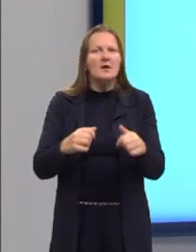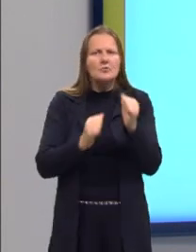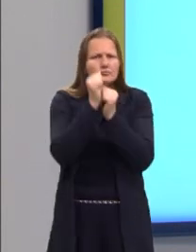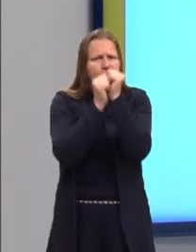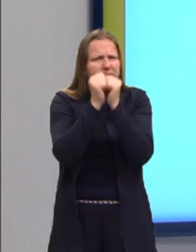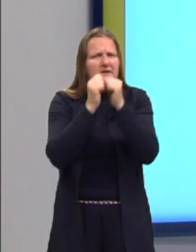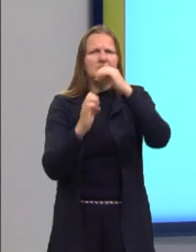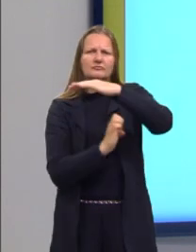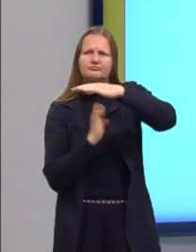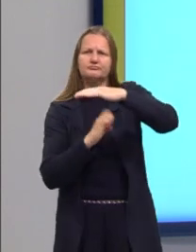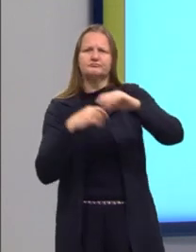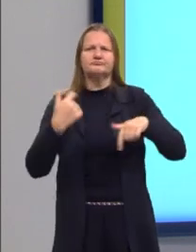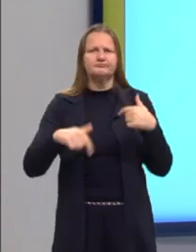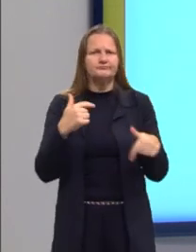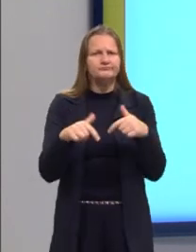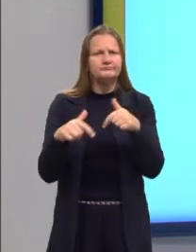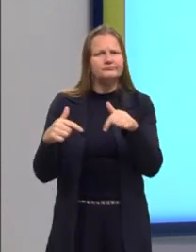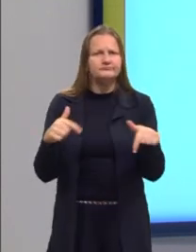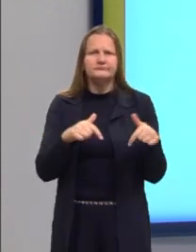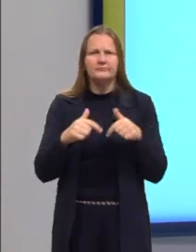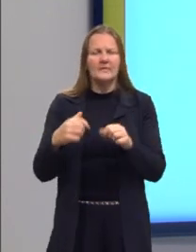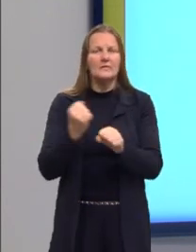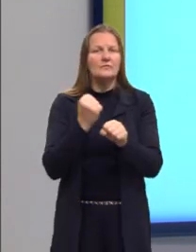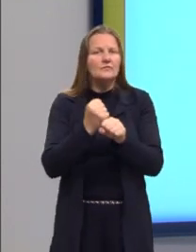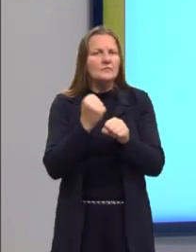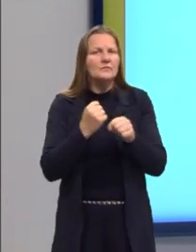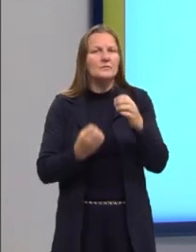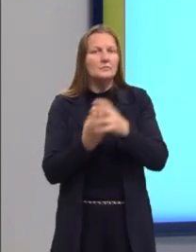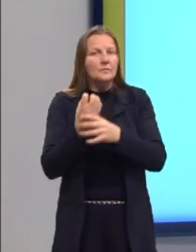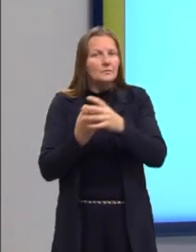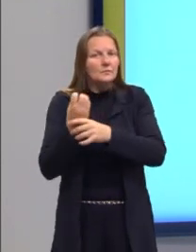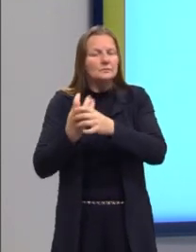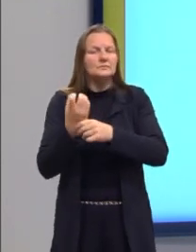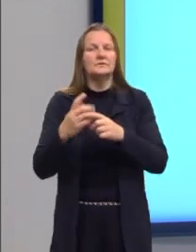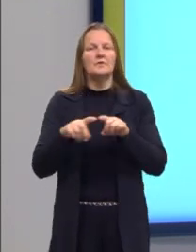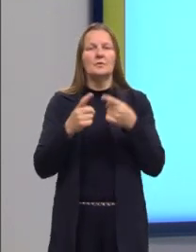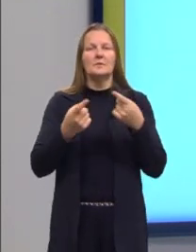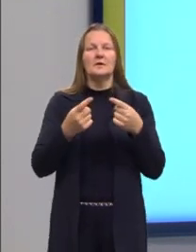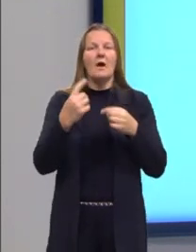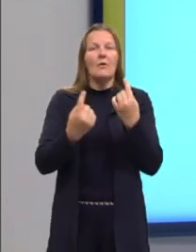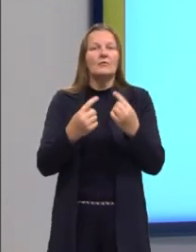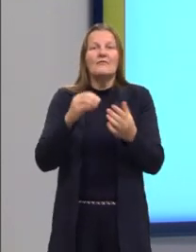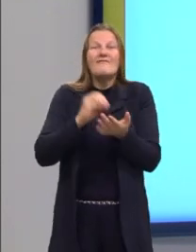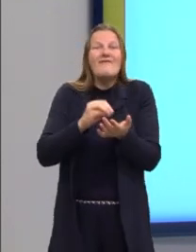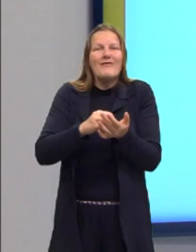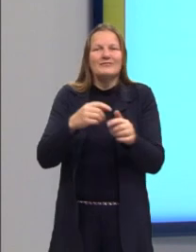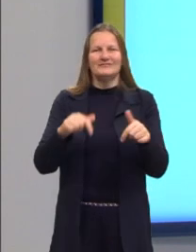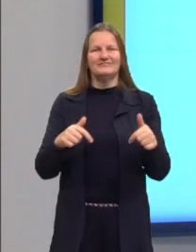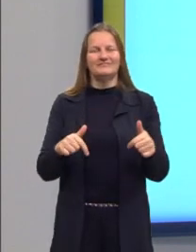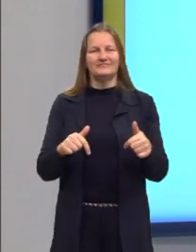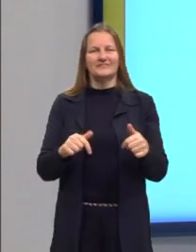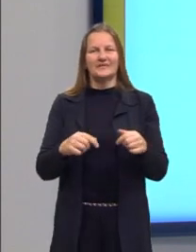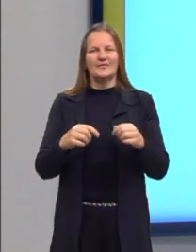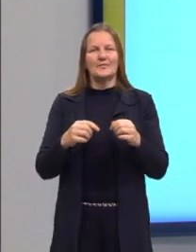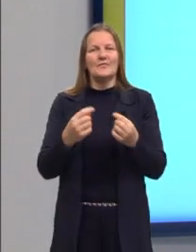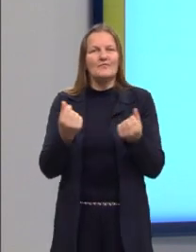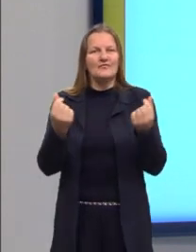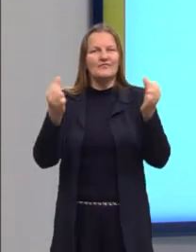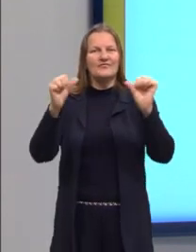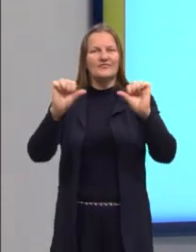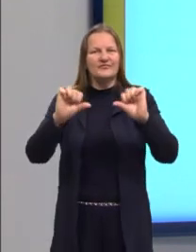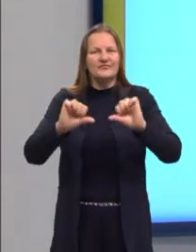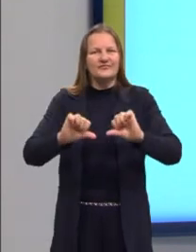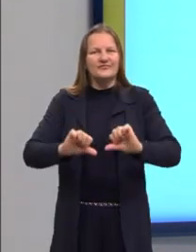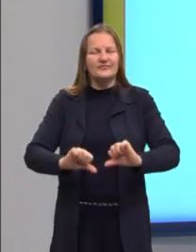mesmo, para ir atrás, para fazer a força ali. Então, vai ter essa crise de abastecimento de mão de obra.